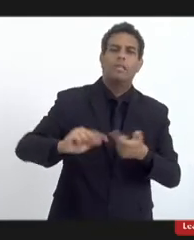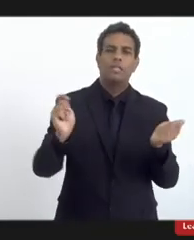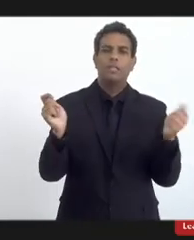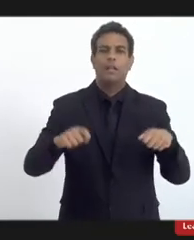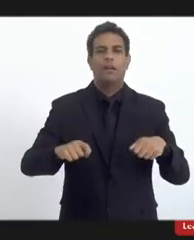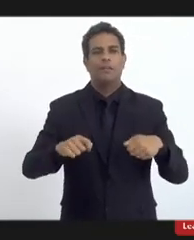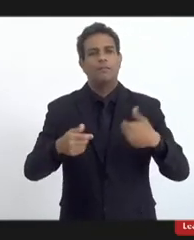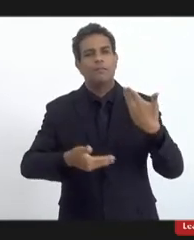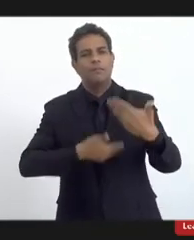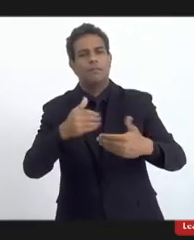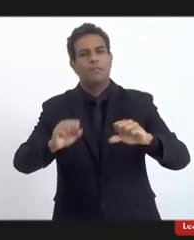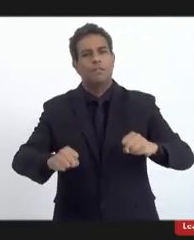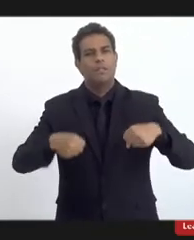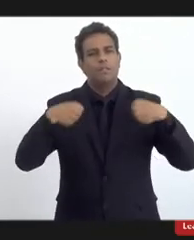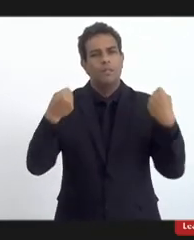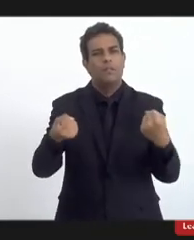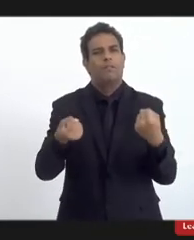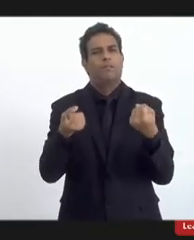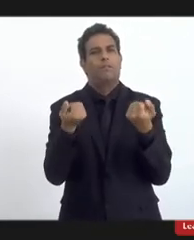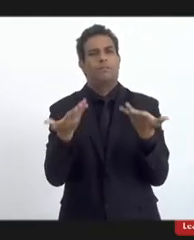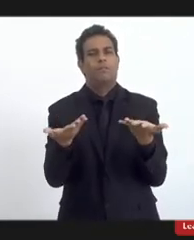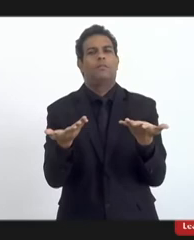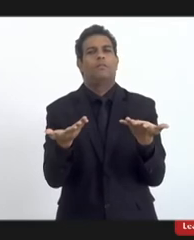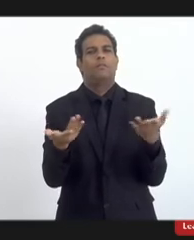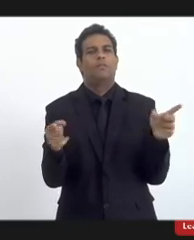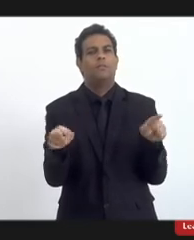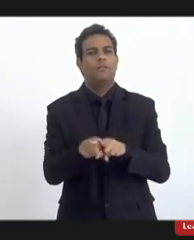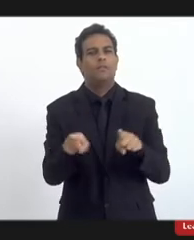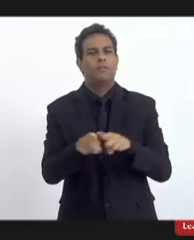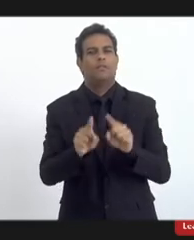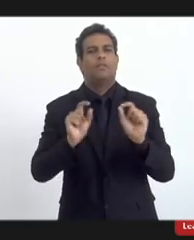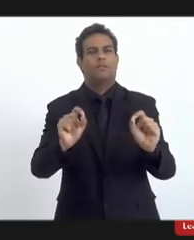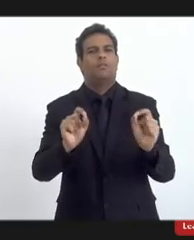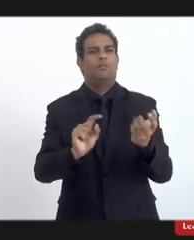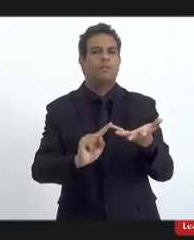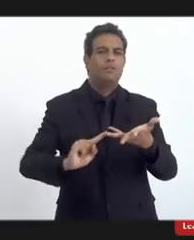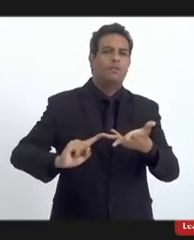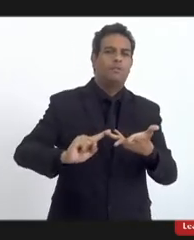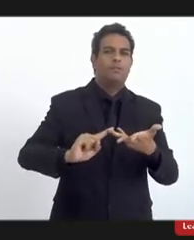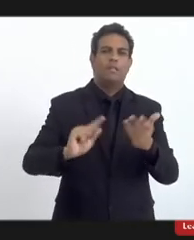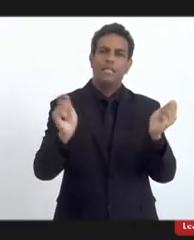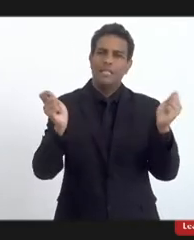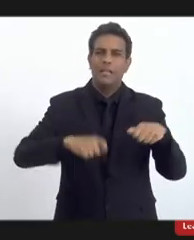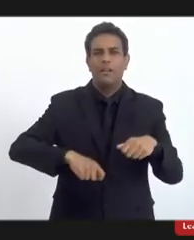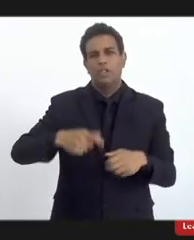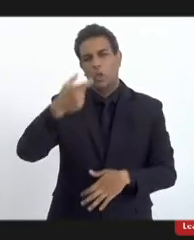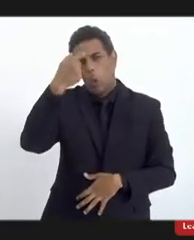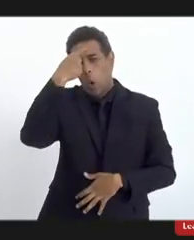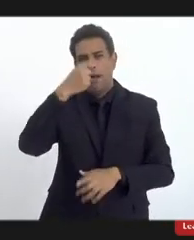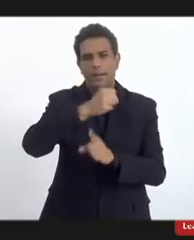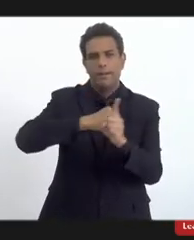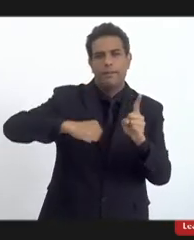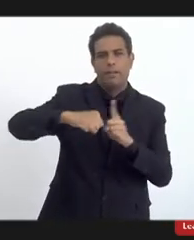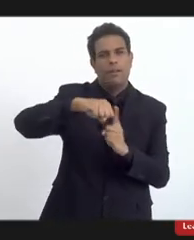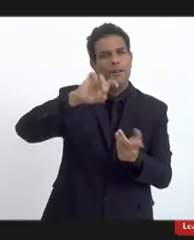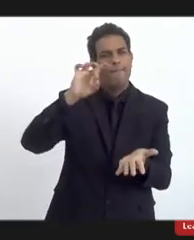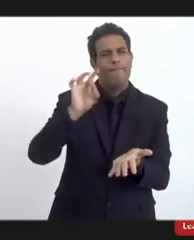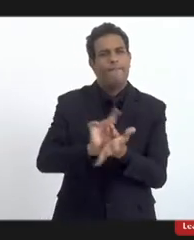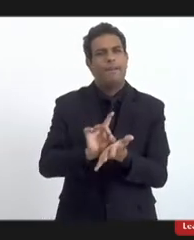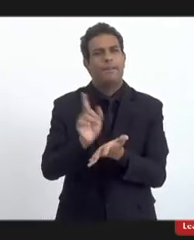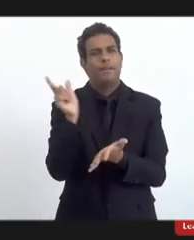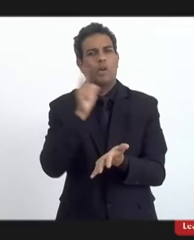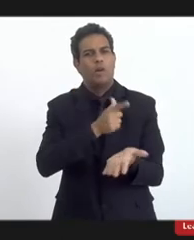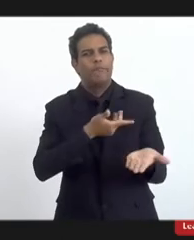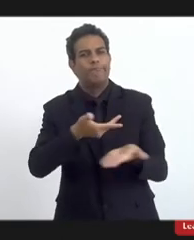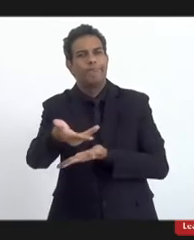esse esforço que a senhora desenvolveu, etc., ele tenha consequências concretas para servir